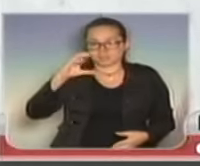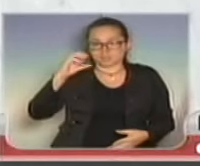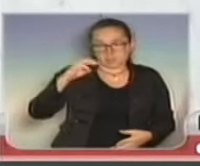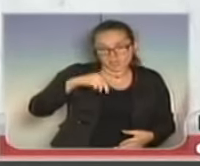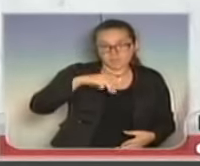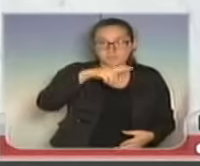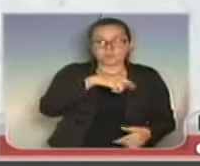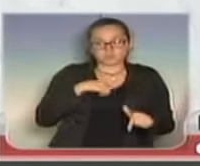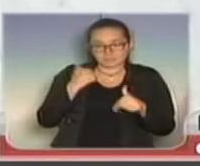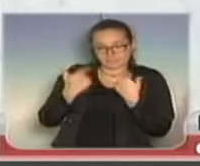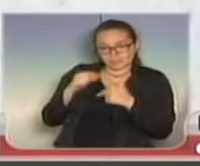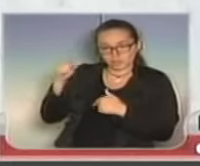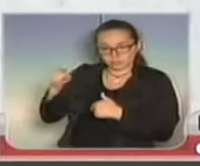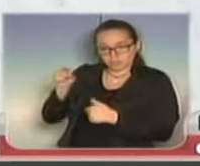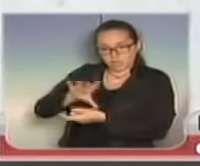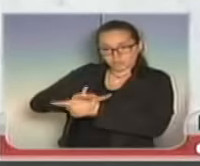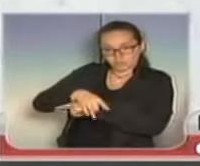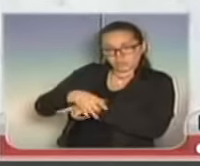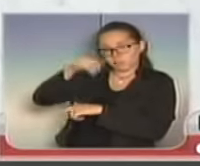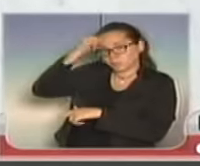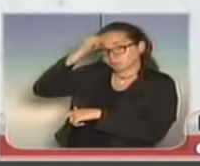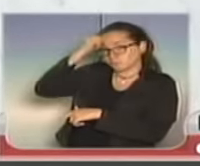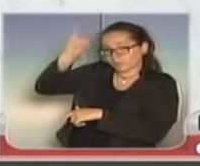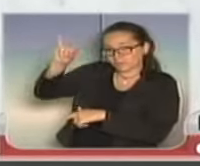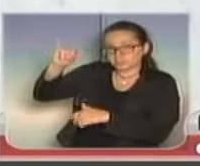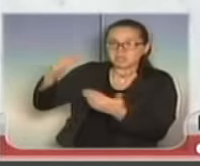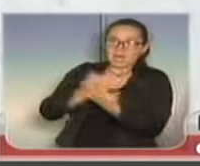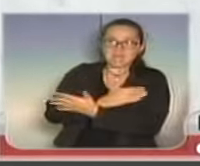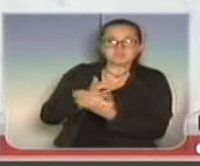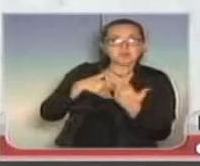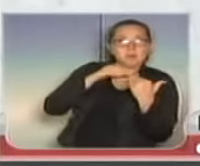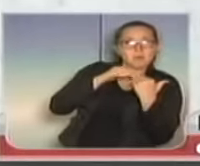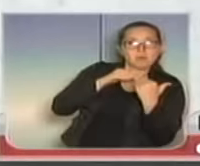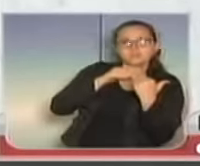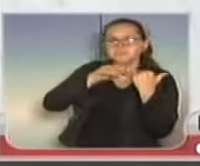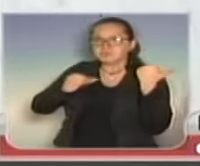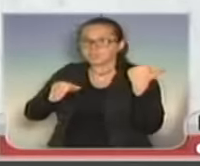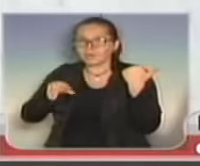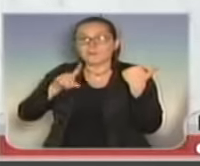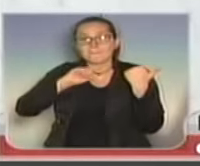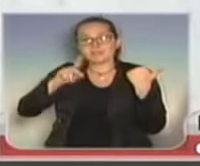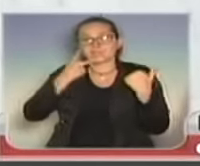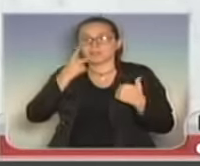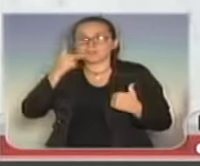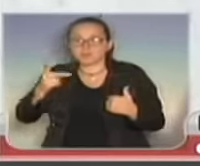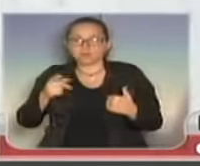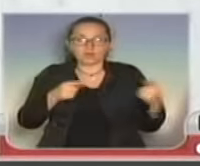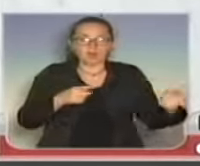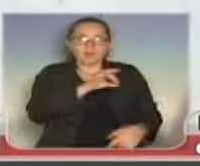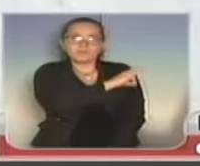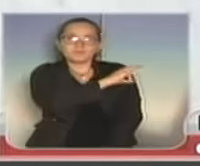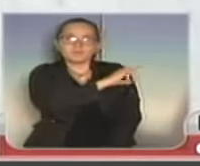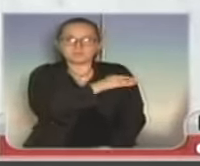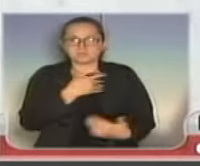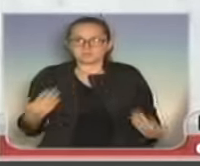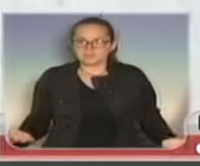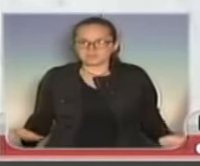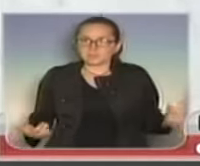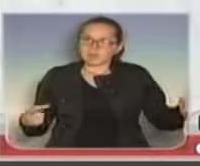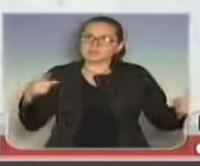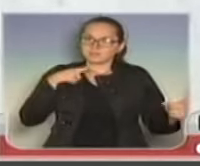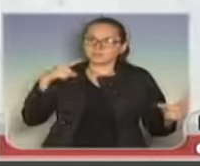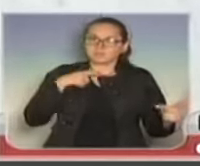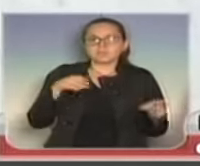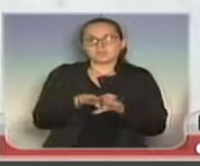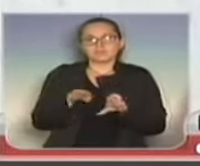do policiamento preventivo, que eu não sei se o concorda em tudo isso, mas já que ele está dizendo, a polícia então, a Guarda Civil, ela teria